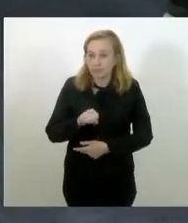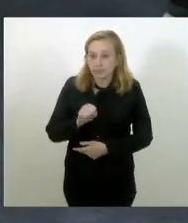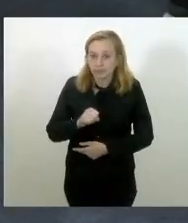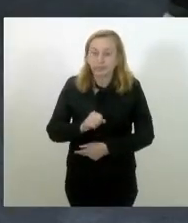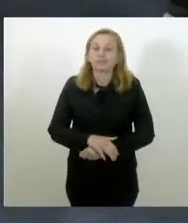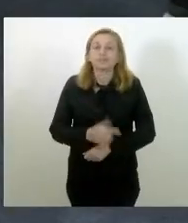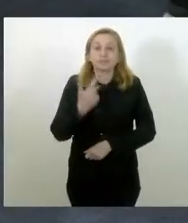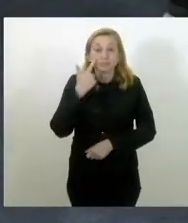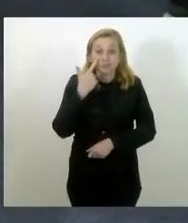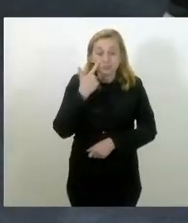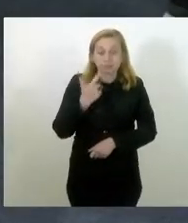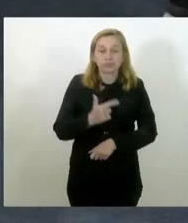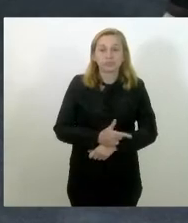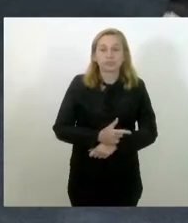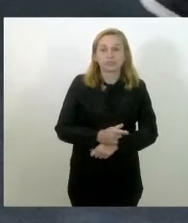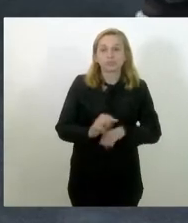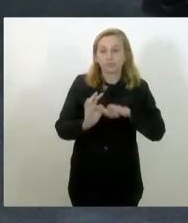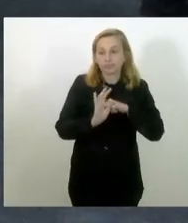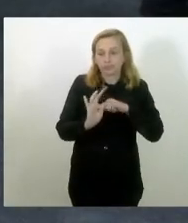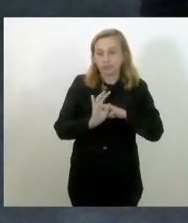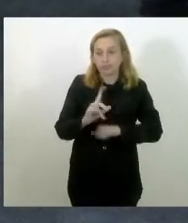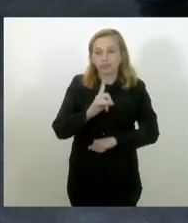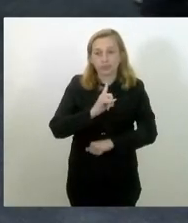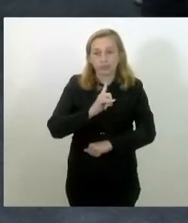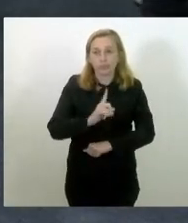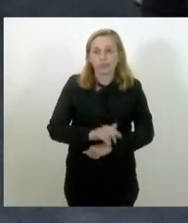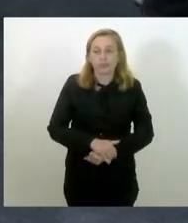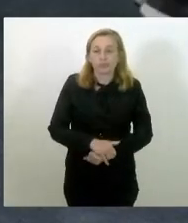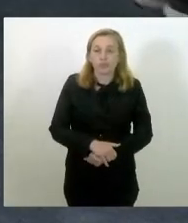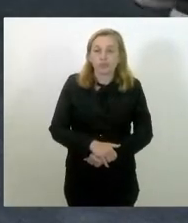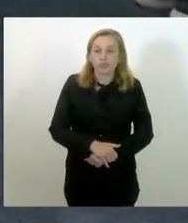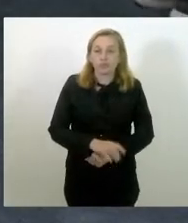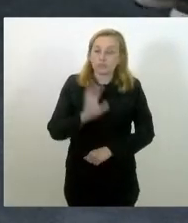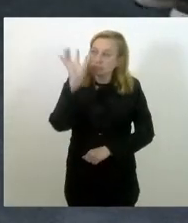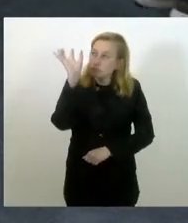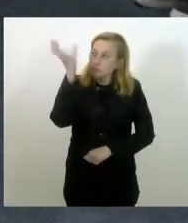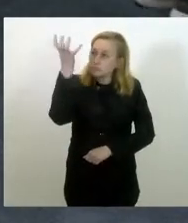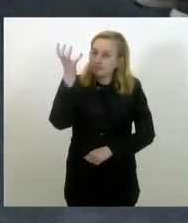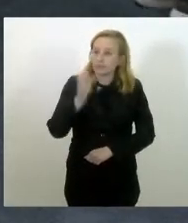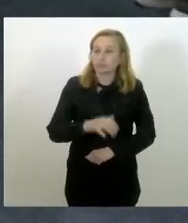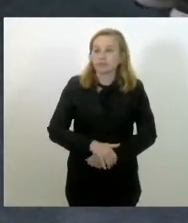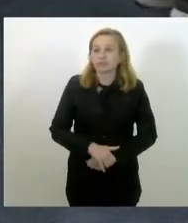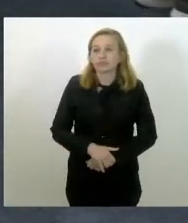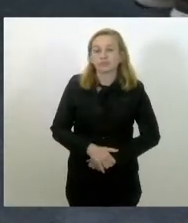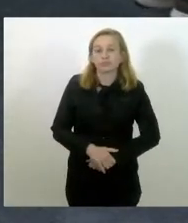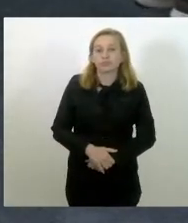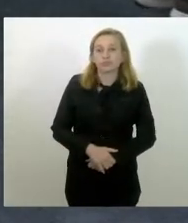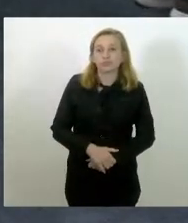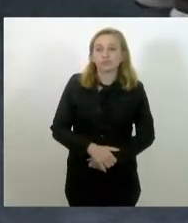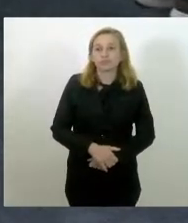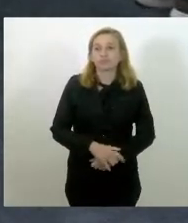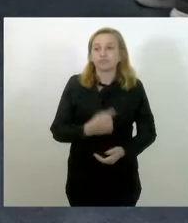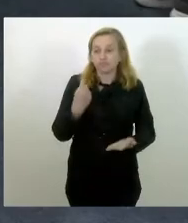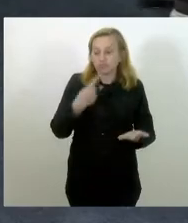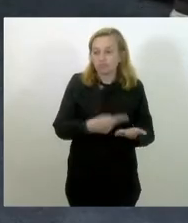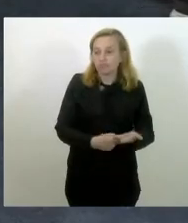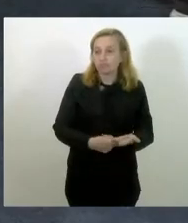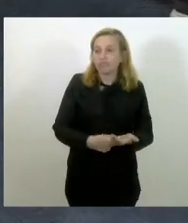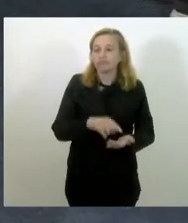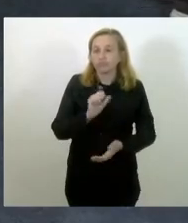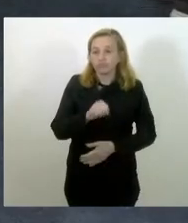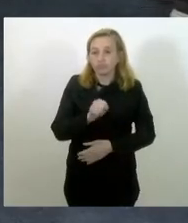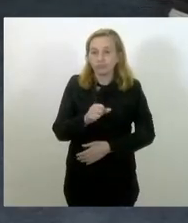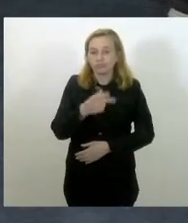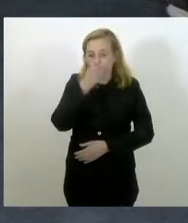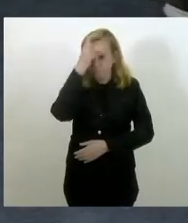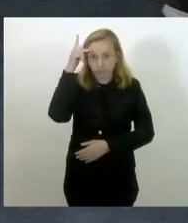vejo que existe técnica, existe clima, existe muito comprometimento das pessoas que